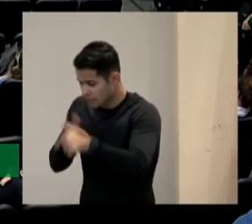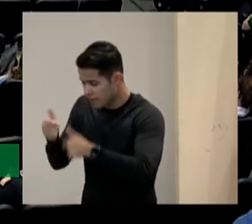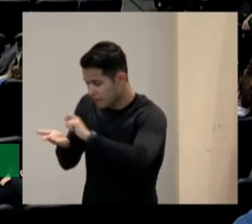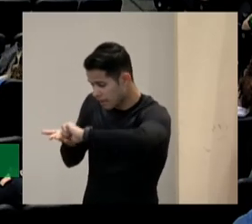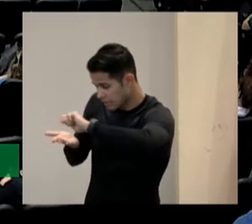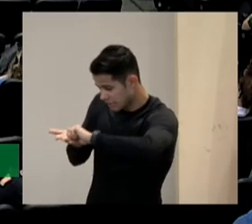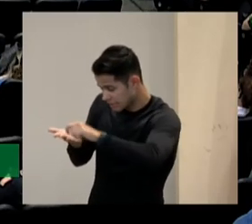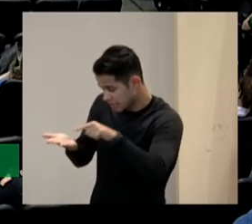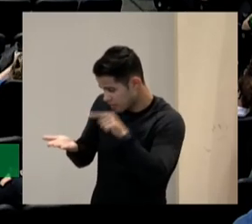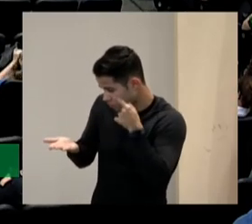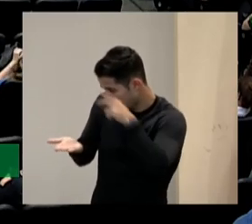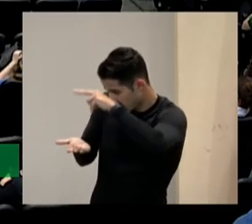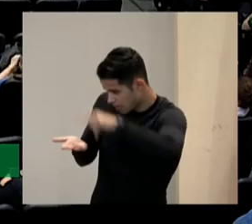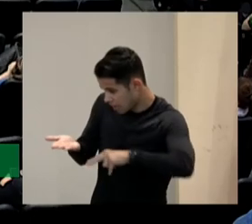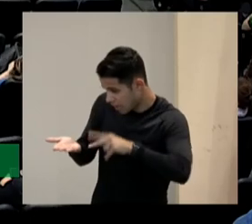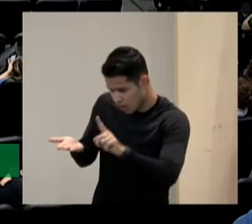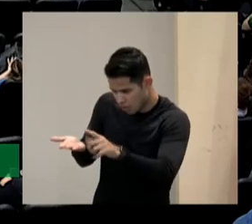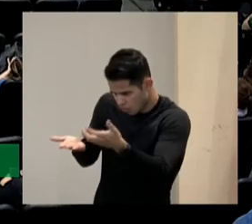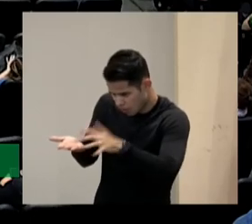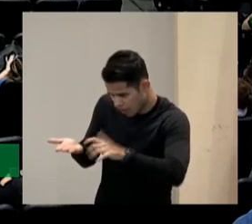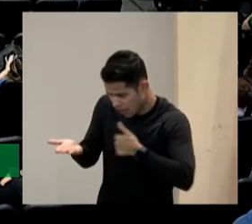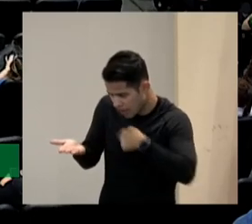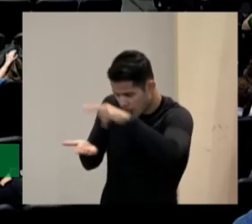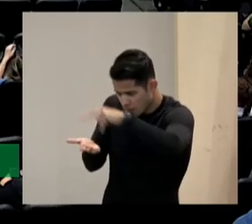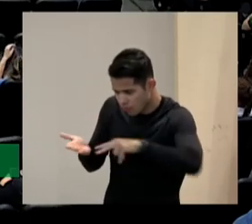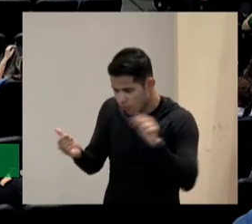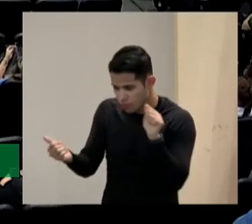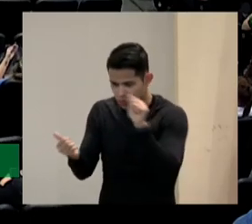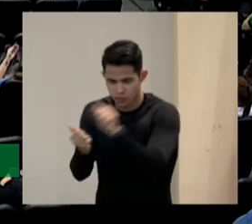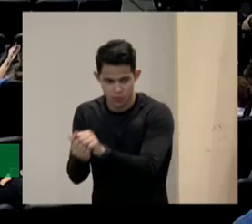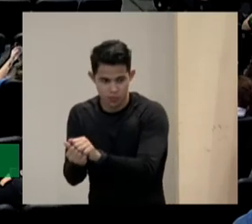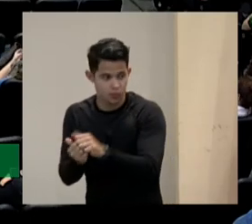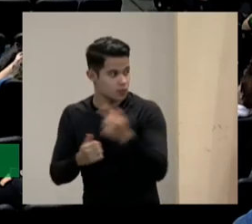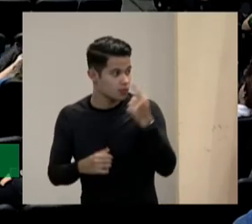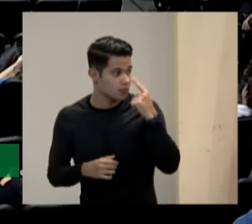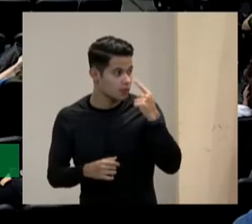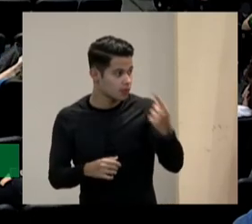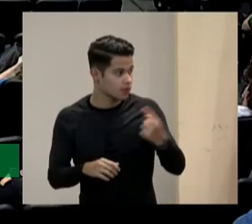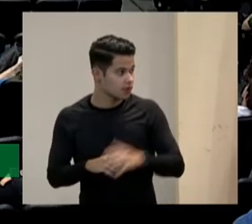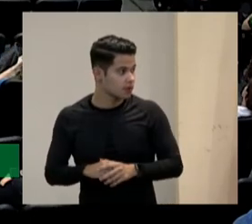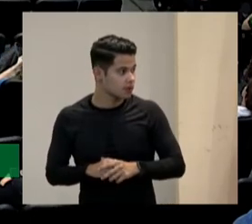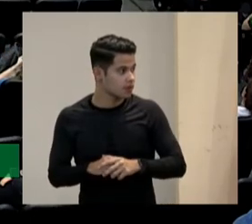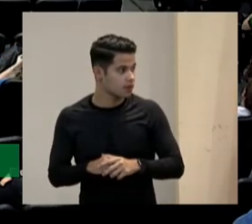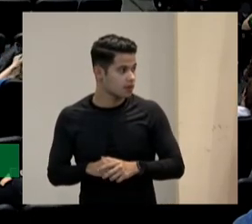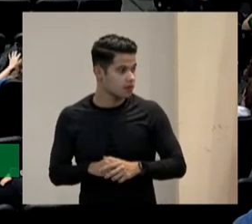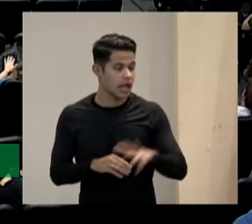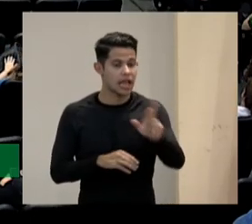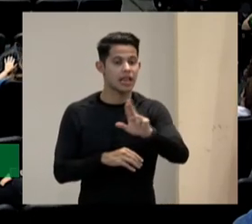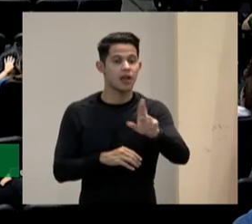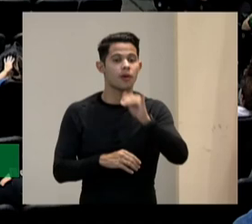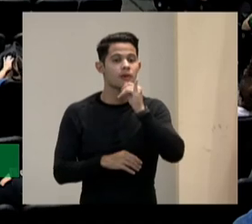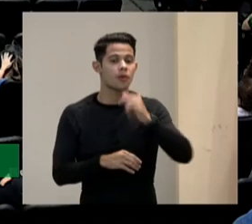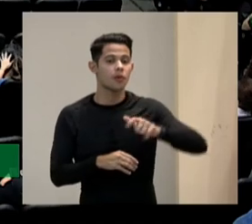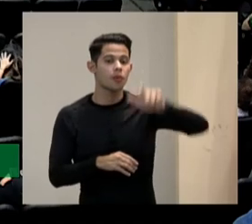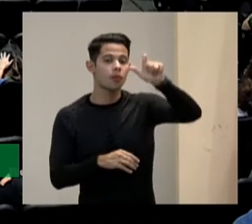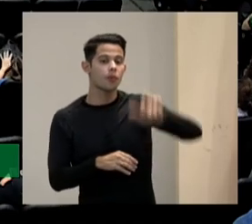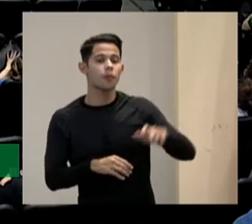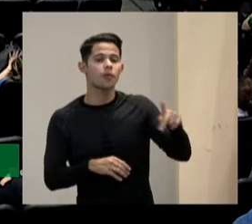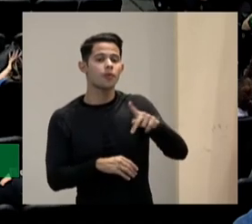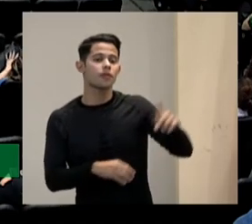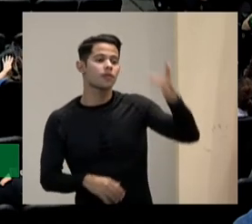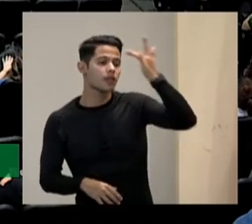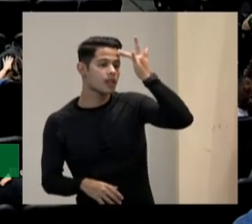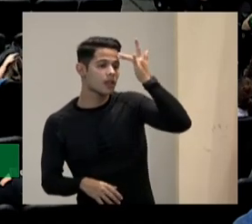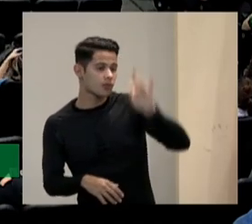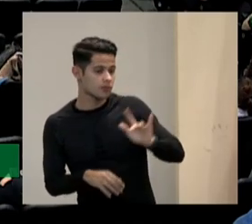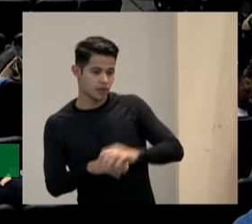vocês querem ler eu leio com vocês a gente trabalha assim não que o professor não saiba sino